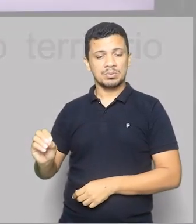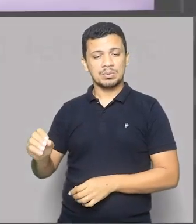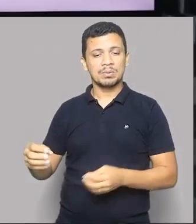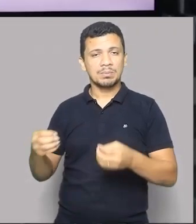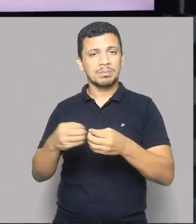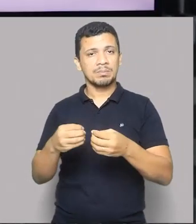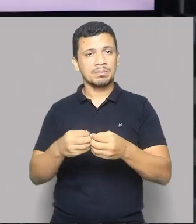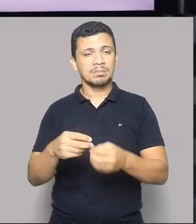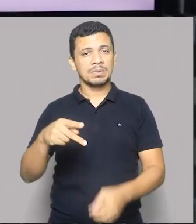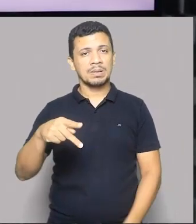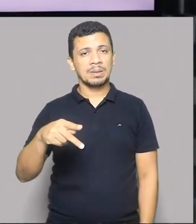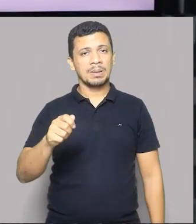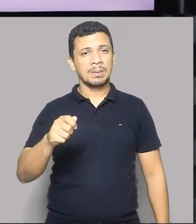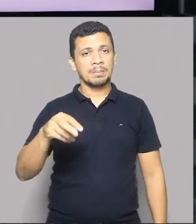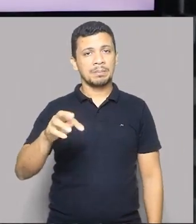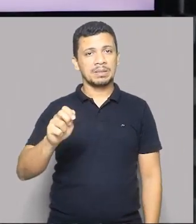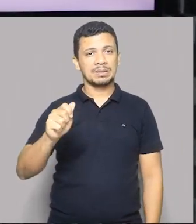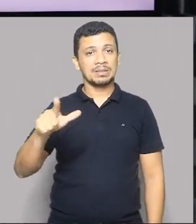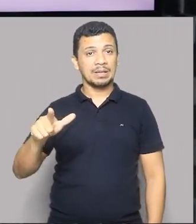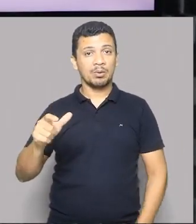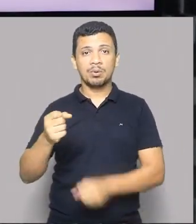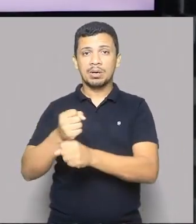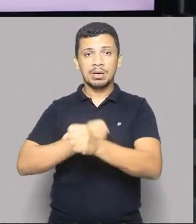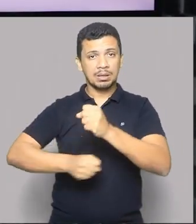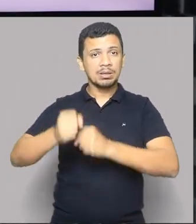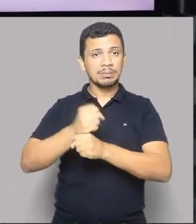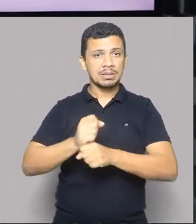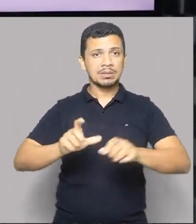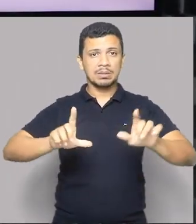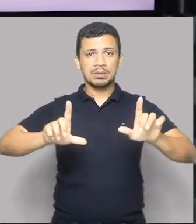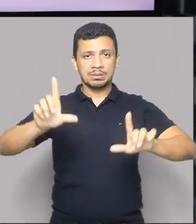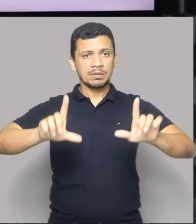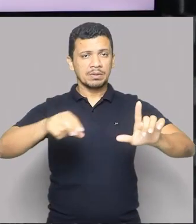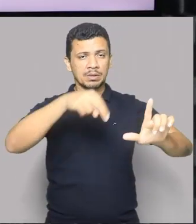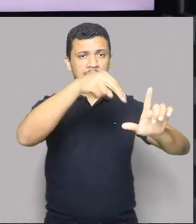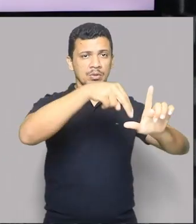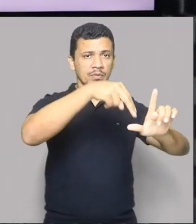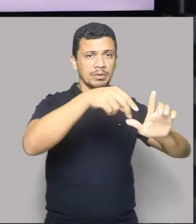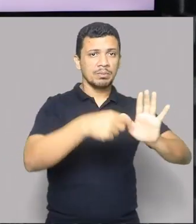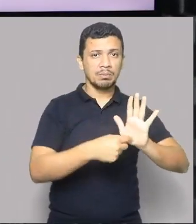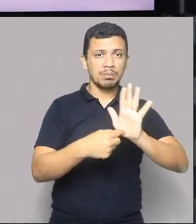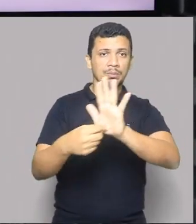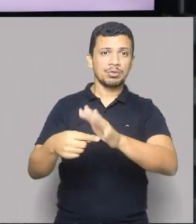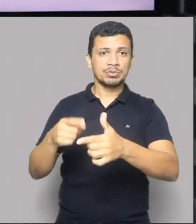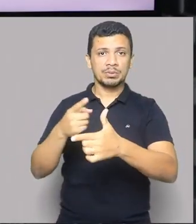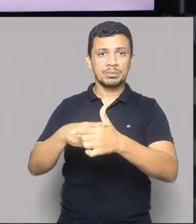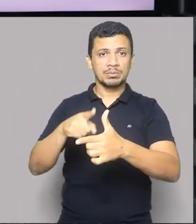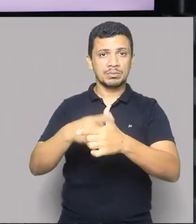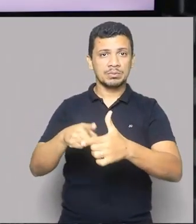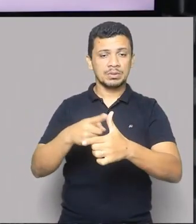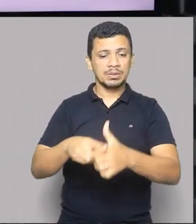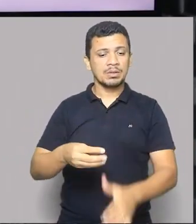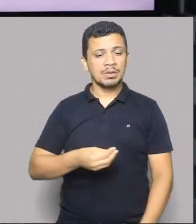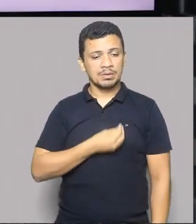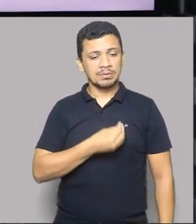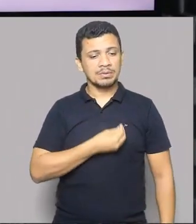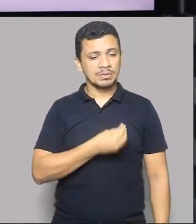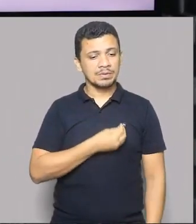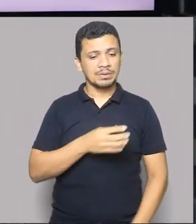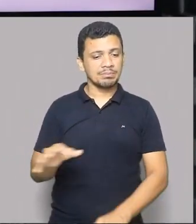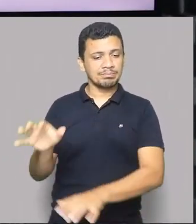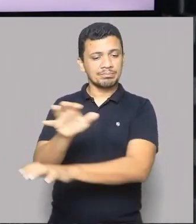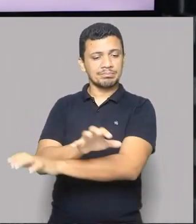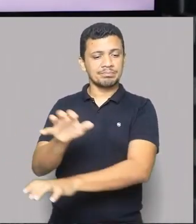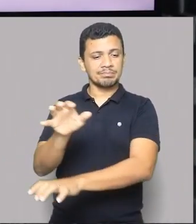interessante que no ano passado a novela Pantanal trouxe as grandes problemáticas vivenciadas por esse tipo de bioma,